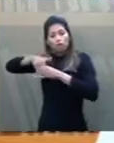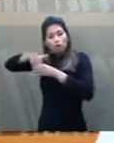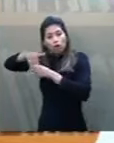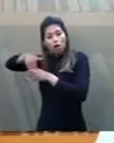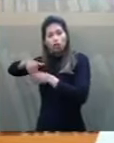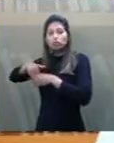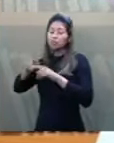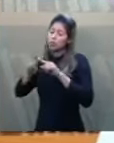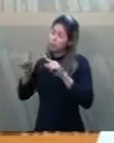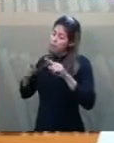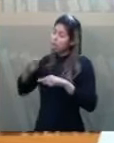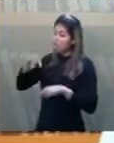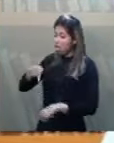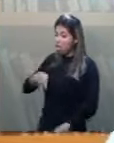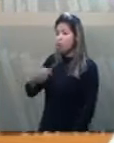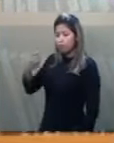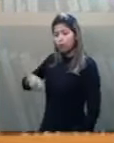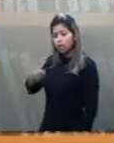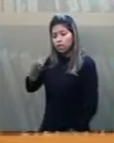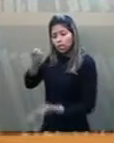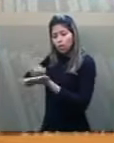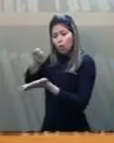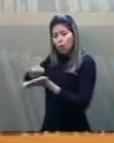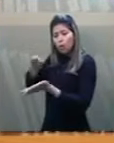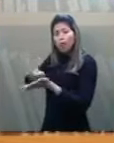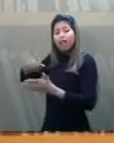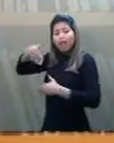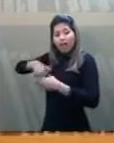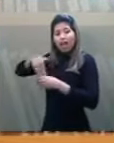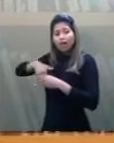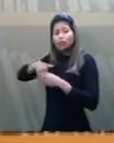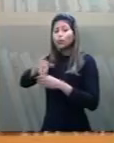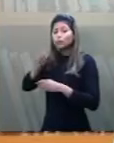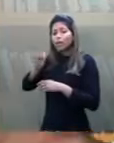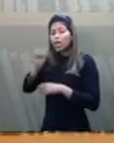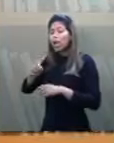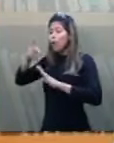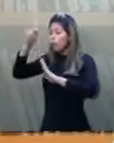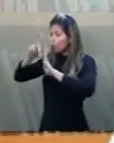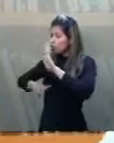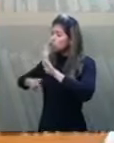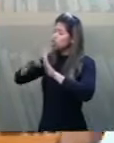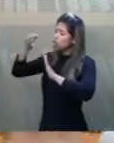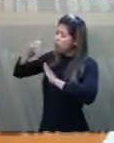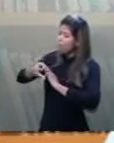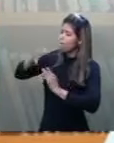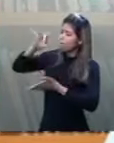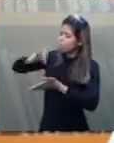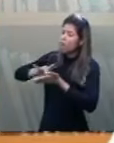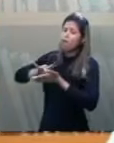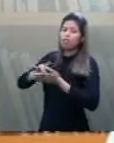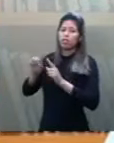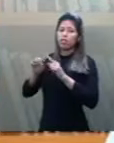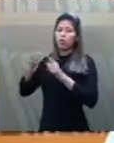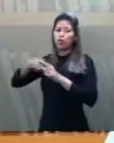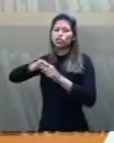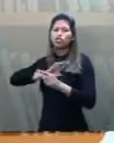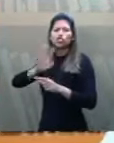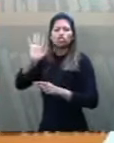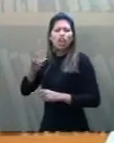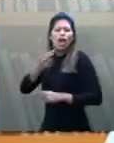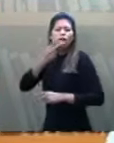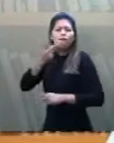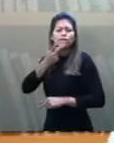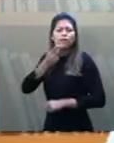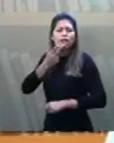saída, eles vão ter que votar. Ou votam o projeto original, ou, o que eu relatei aqui no Senado, houve